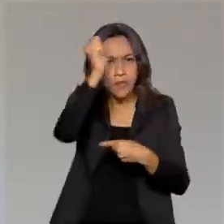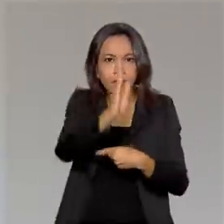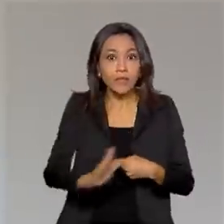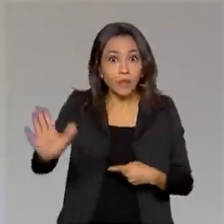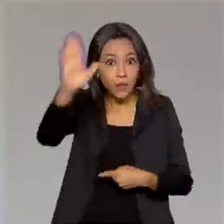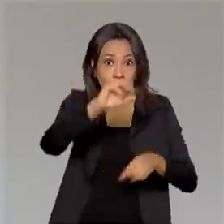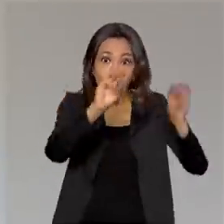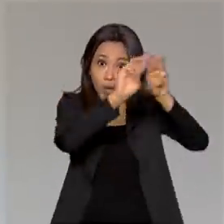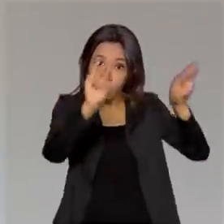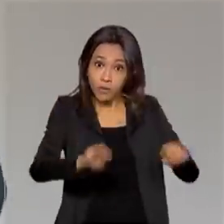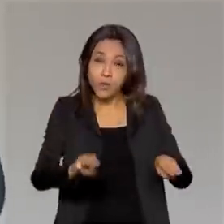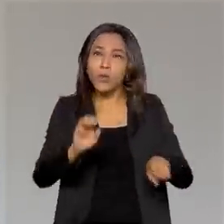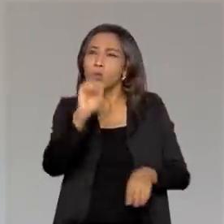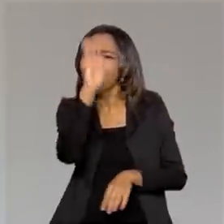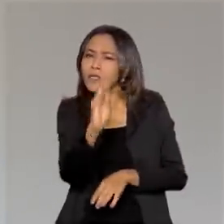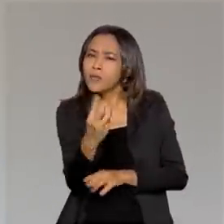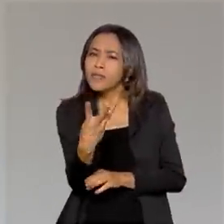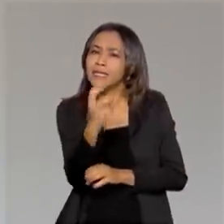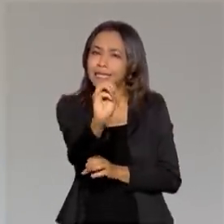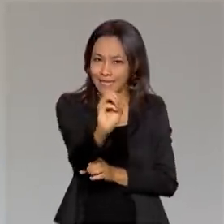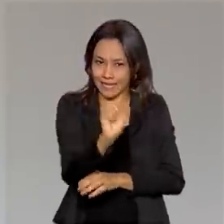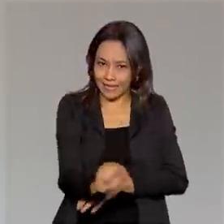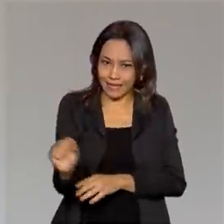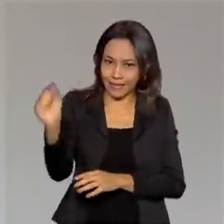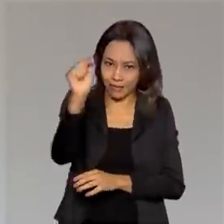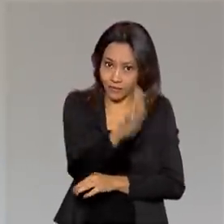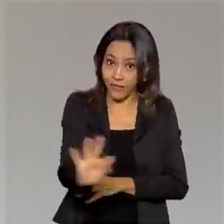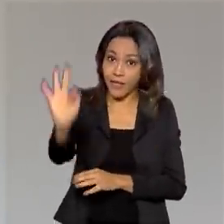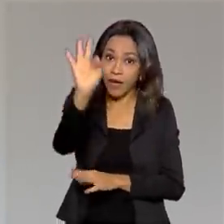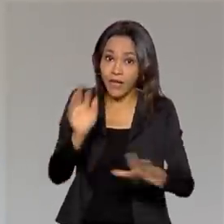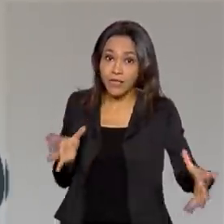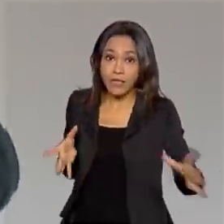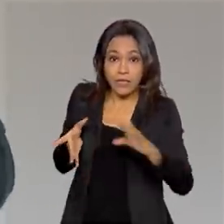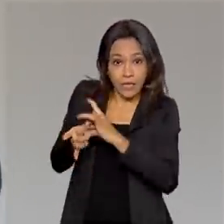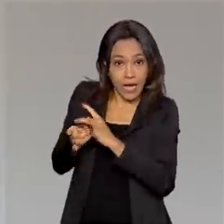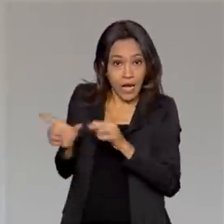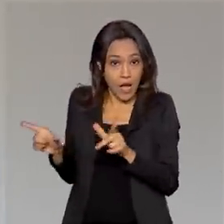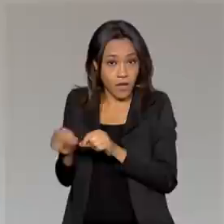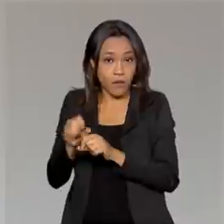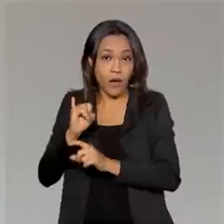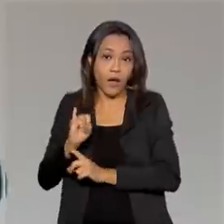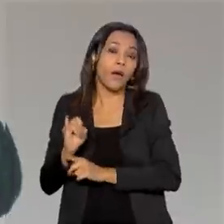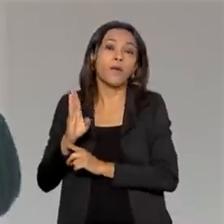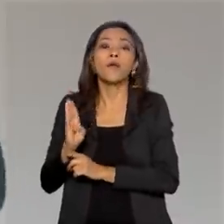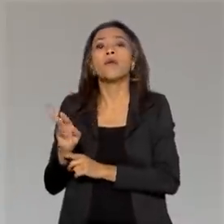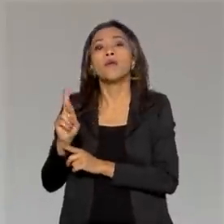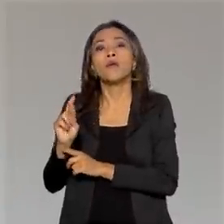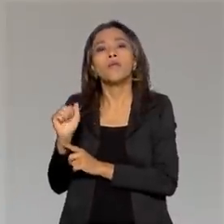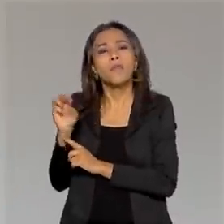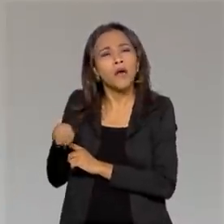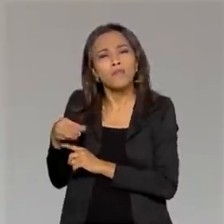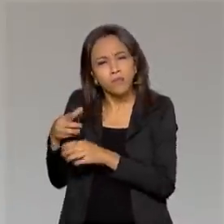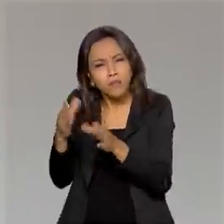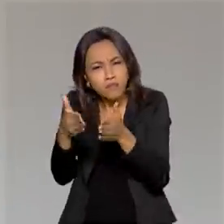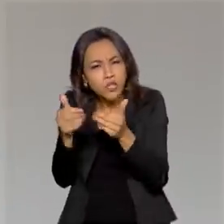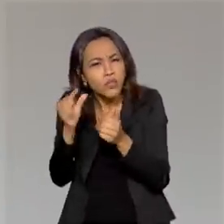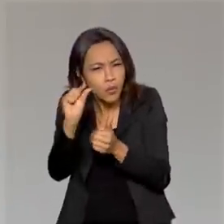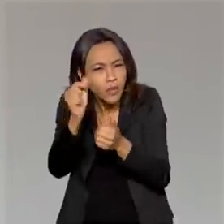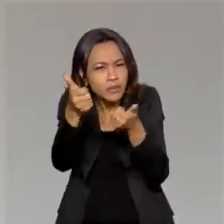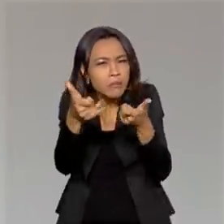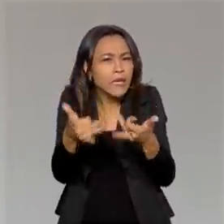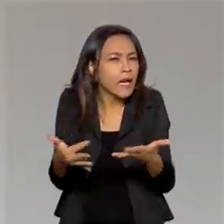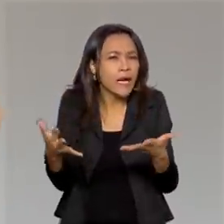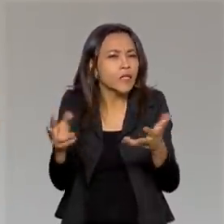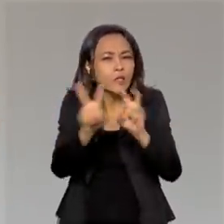E tem 30 museus no país que são federais, diretamente ligados ao Ibram. Eu queria que o senhor falasse um pouquinho dessa política nacional do